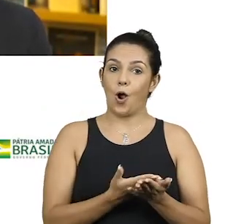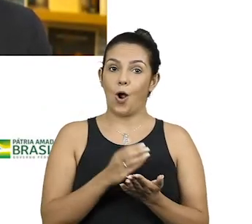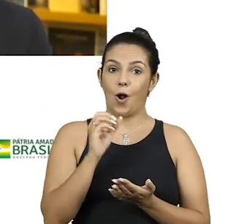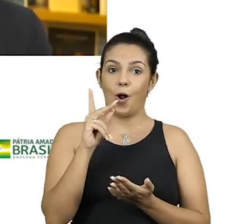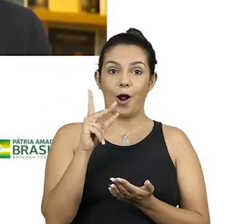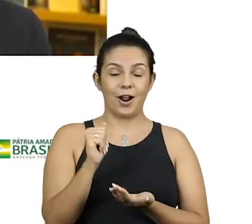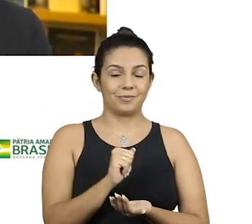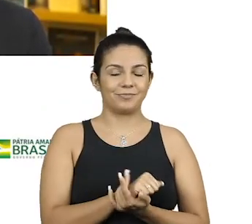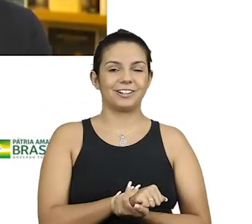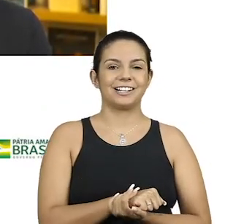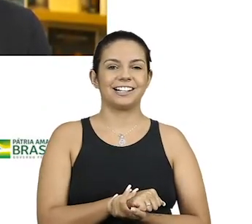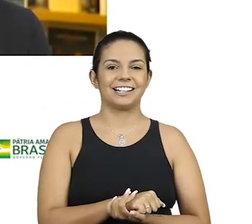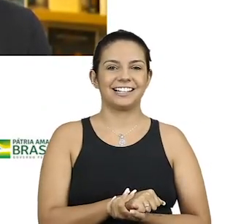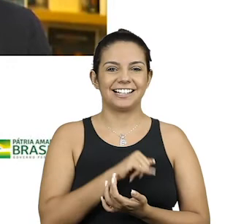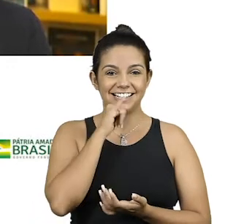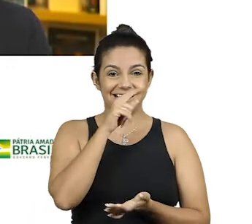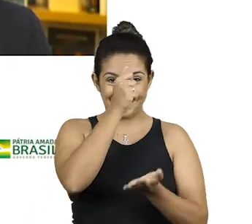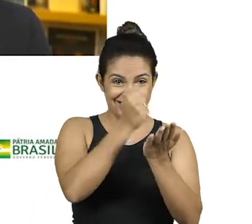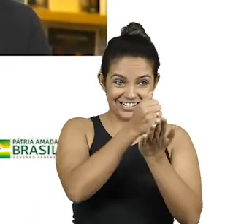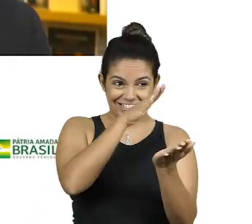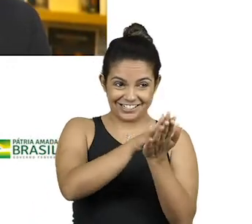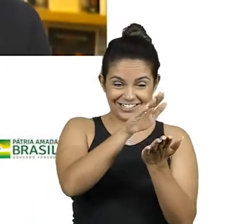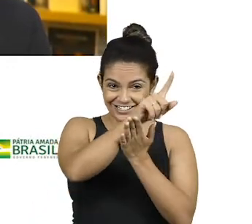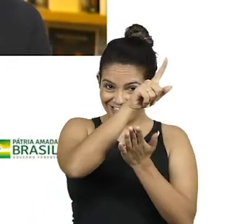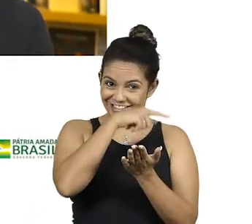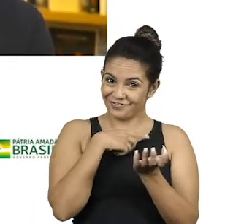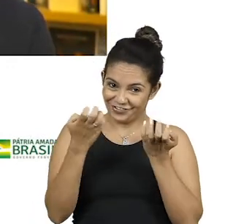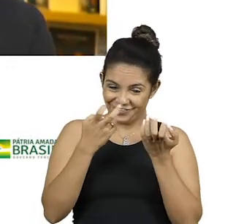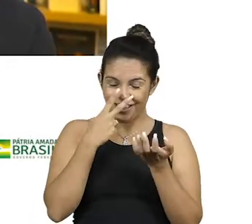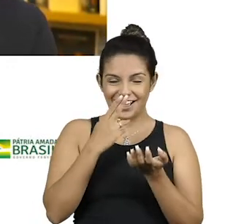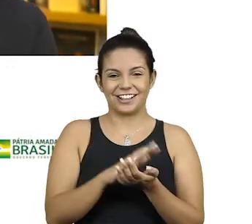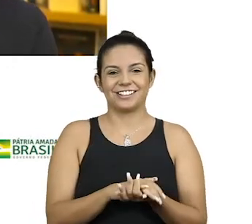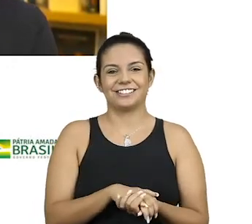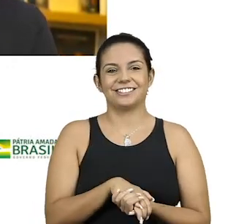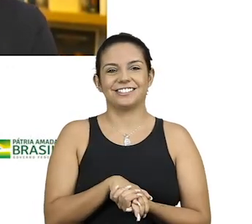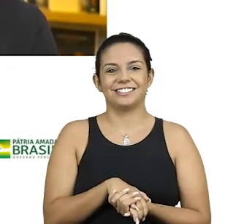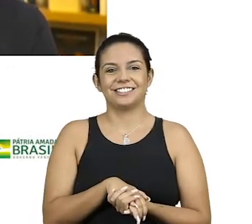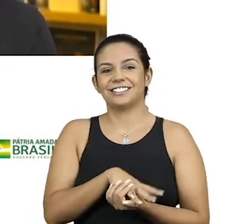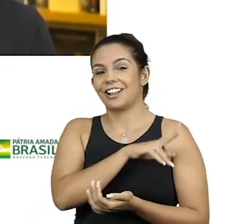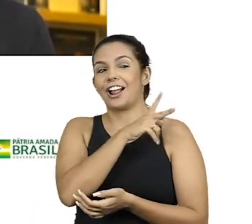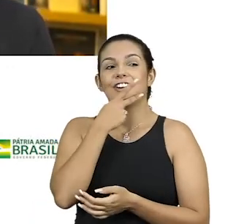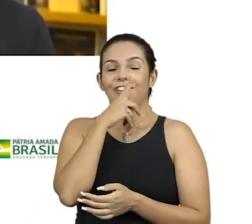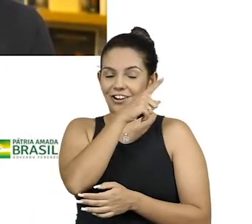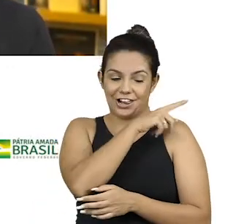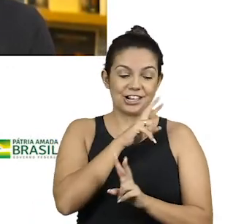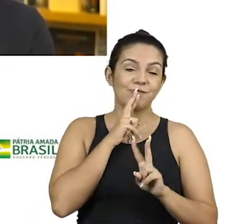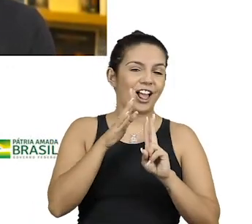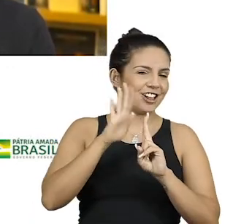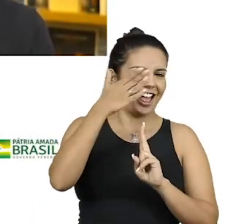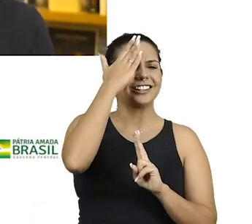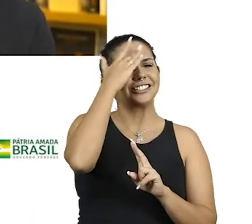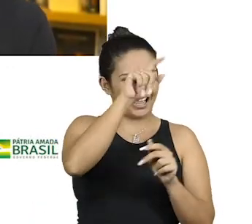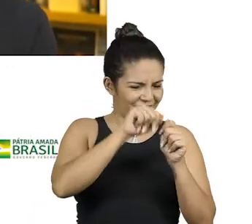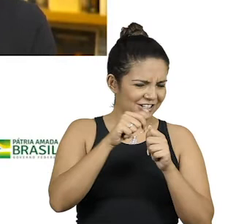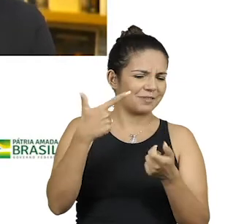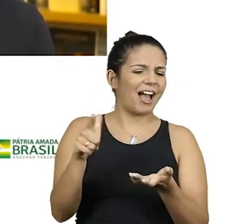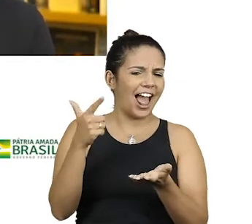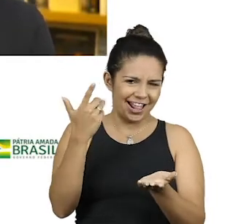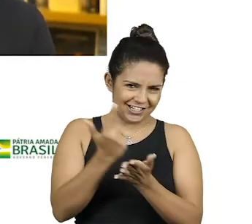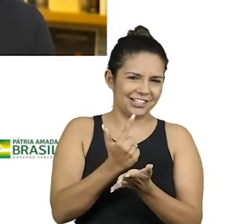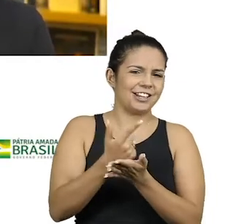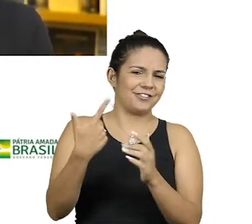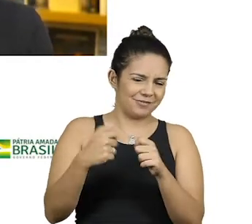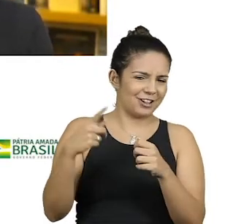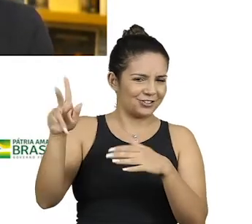Tranquilamente. A vissa editora como agora. Ah, eu também. O Abel já deve estar sabendo disso há muito tempo, está tudo na sua mão.